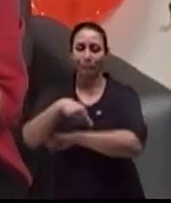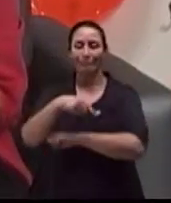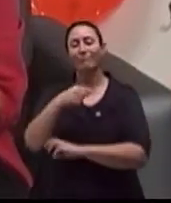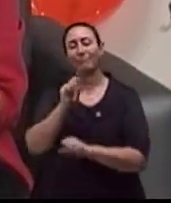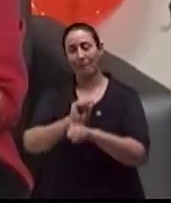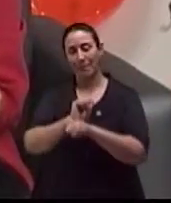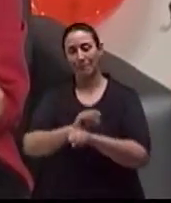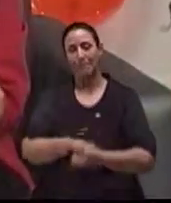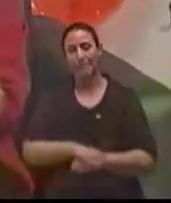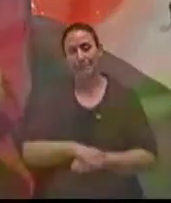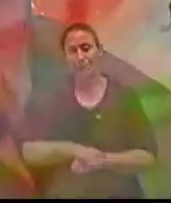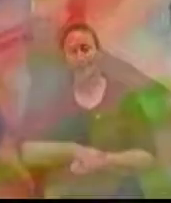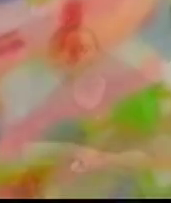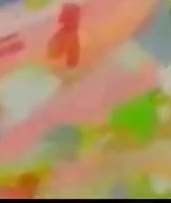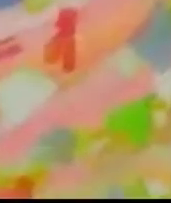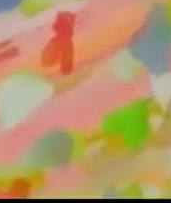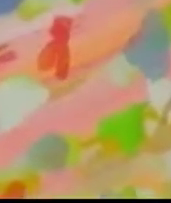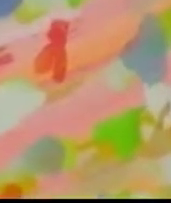voltamos.